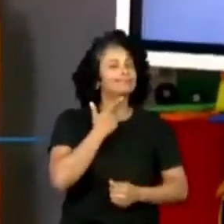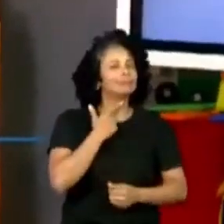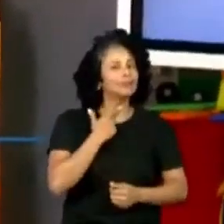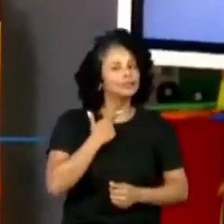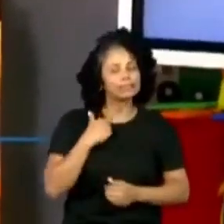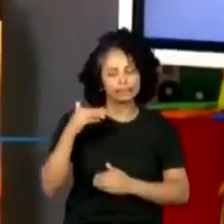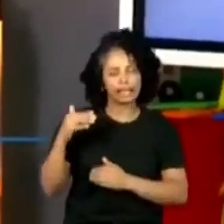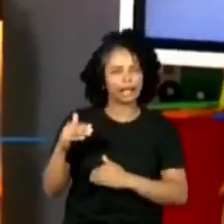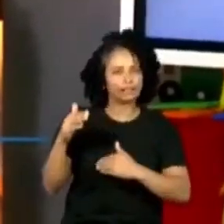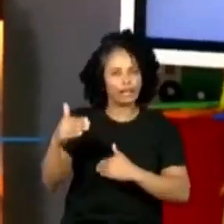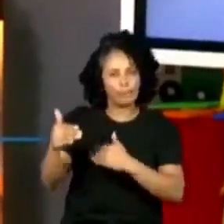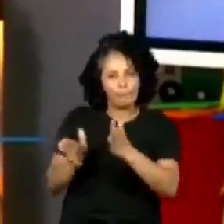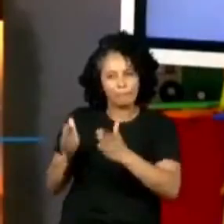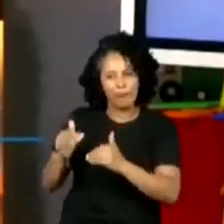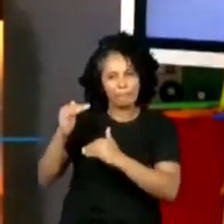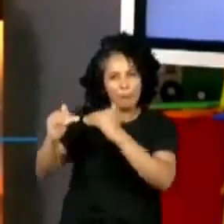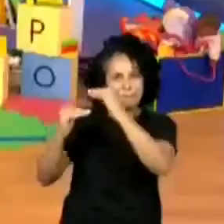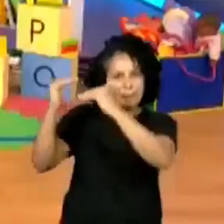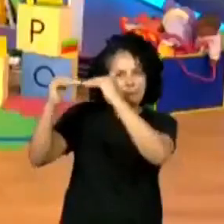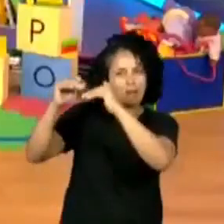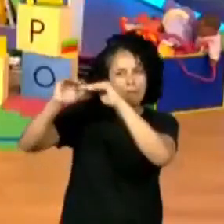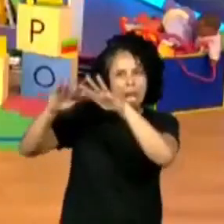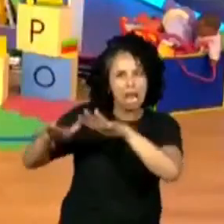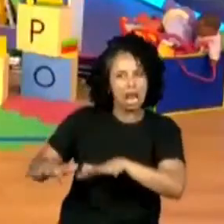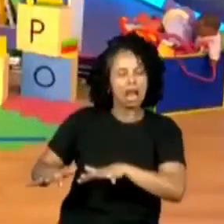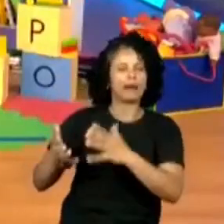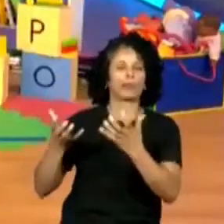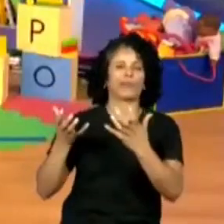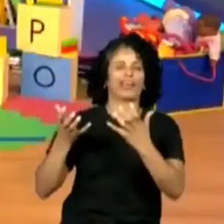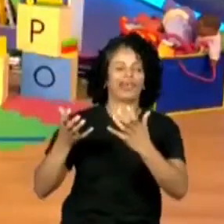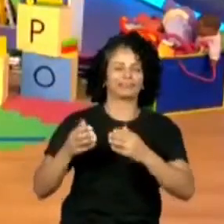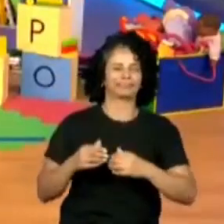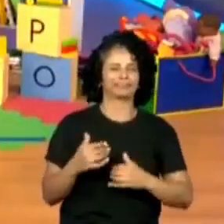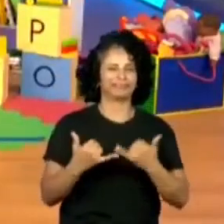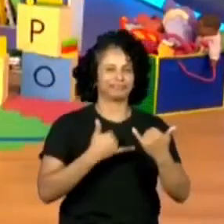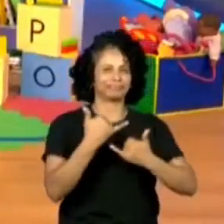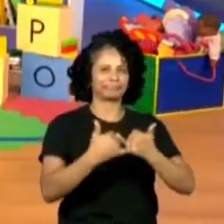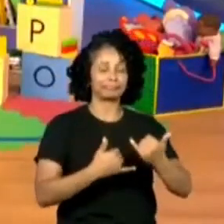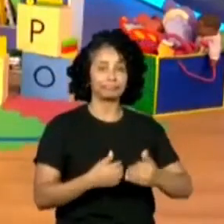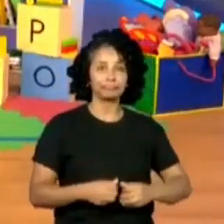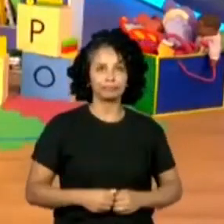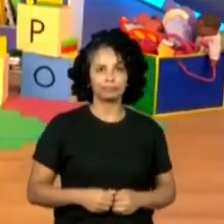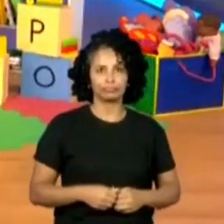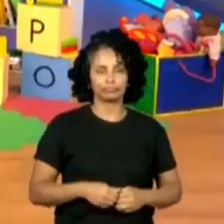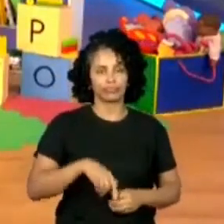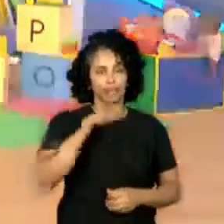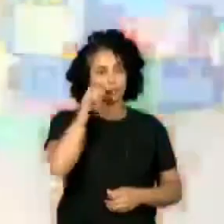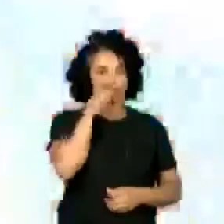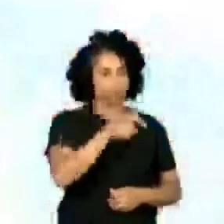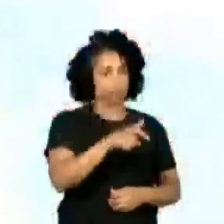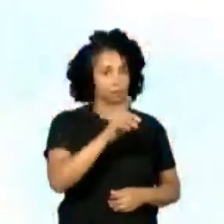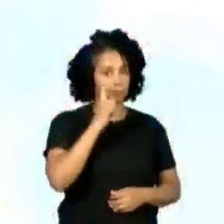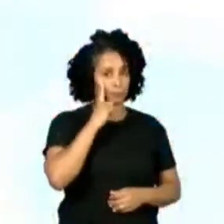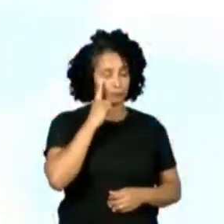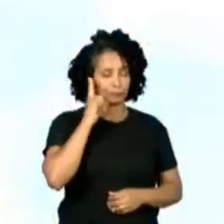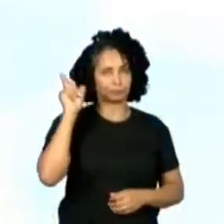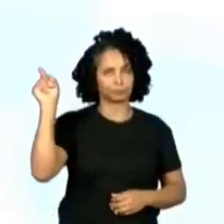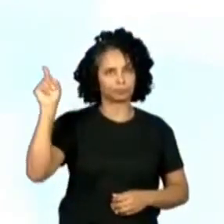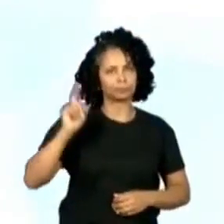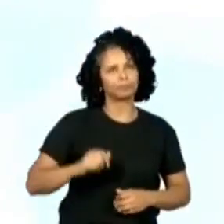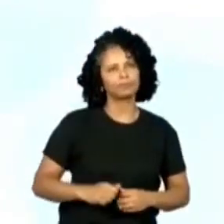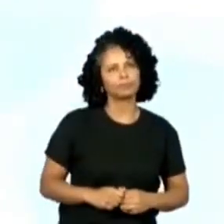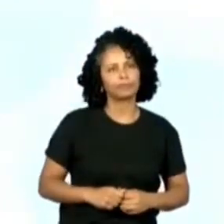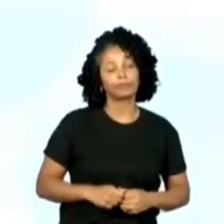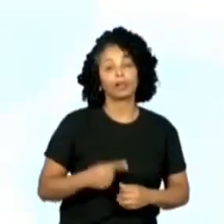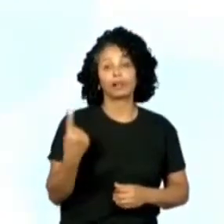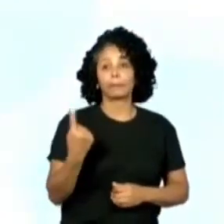a última aula, já era. Eu ia ver. Mas, bora continuar? Vamos. Olha o que interessa, bora. Então, aqui a gente tem